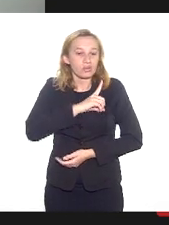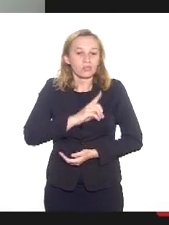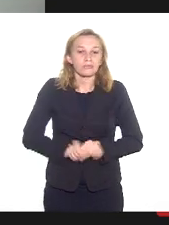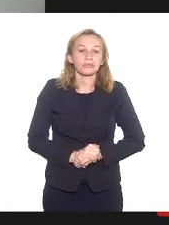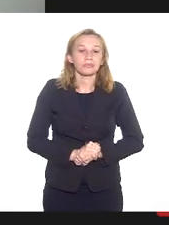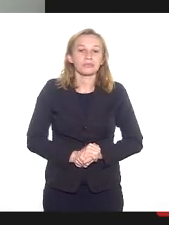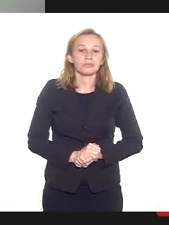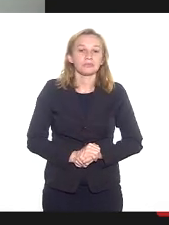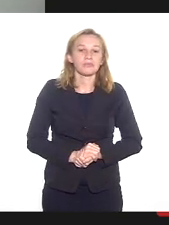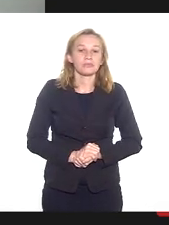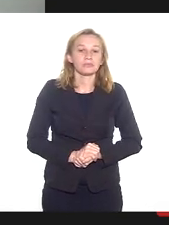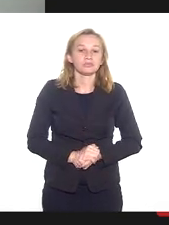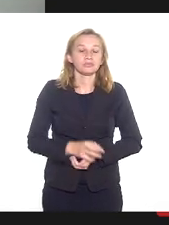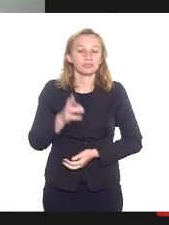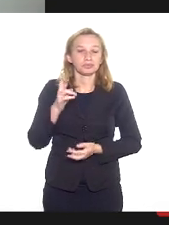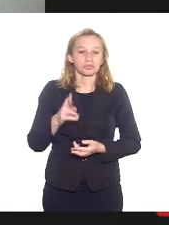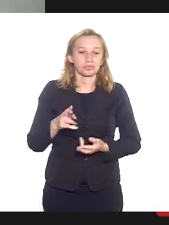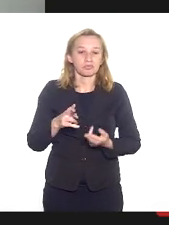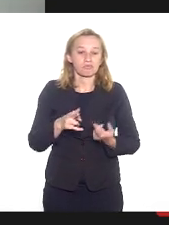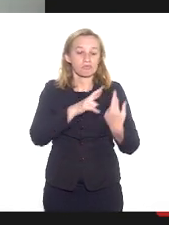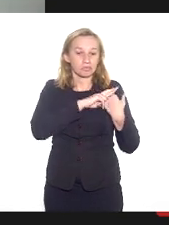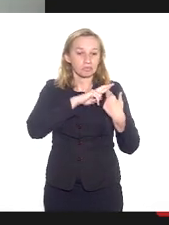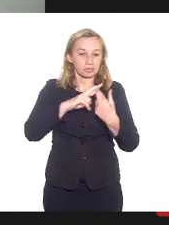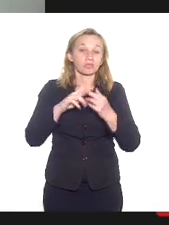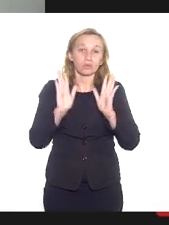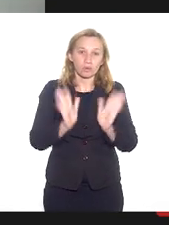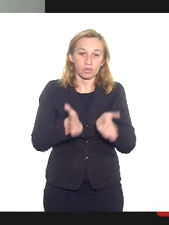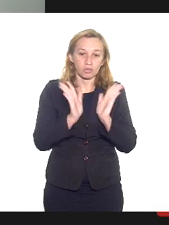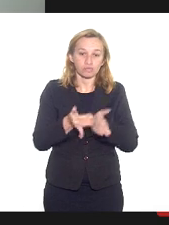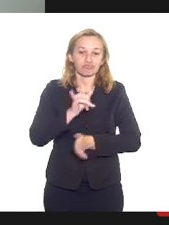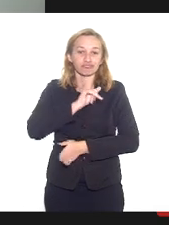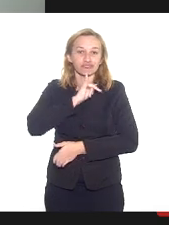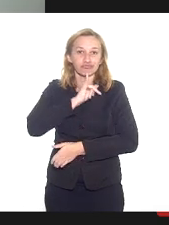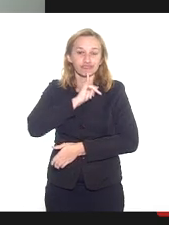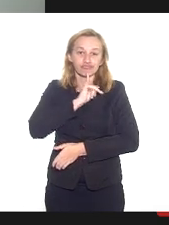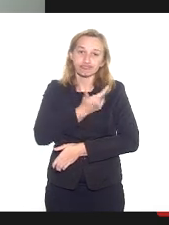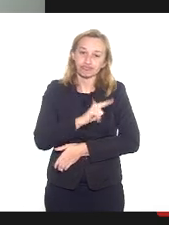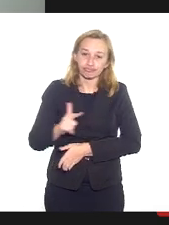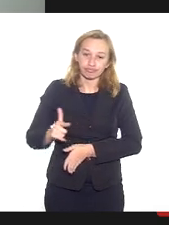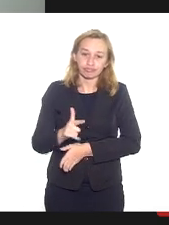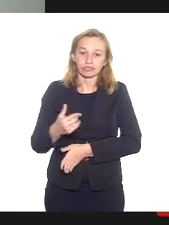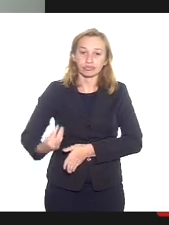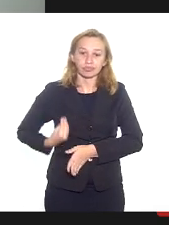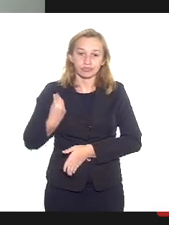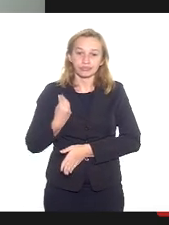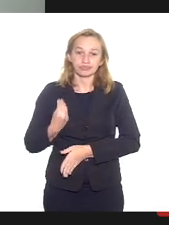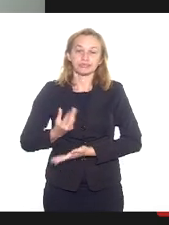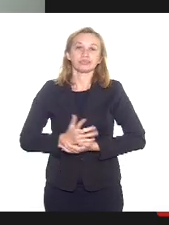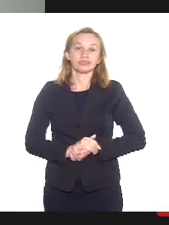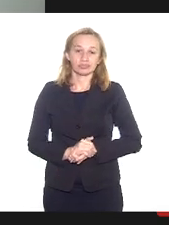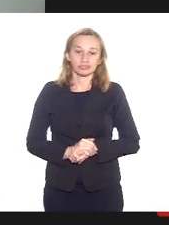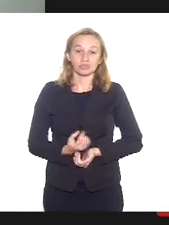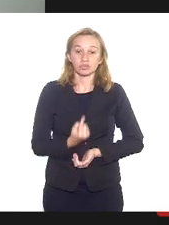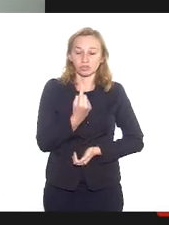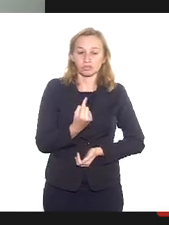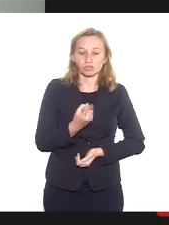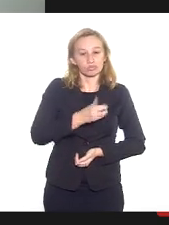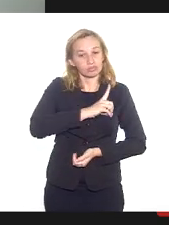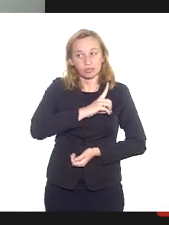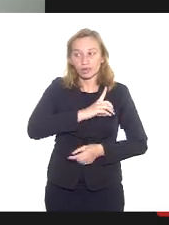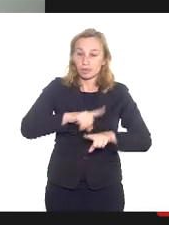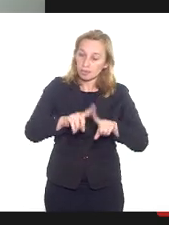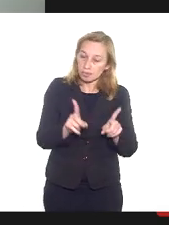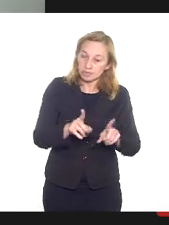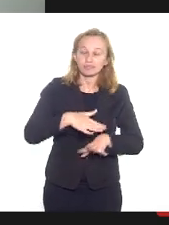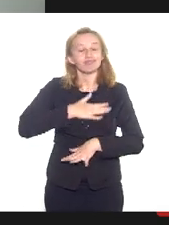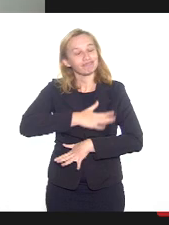a delegada responsável, enfim, hoje, infelizmente, a gente não teve a presença de um dos delegados, mas